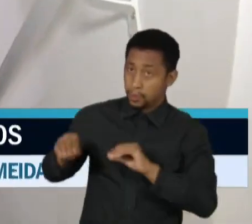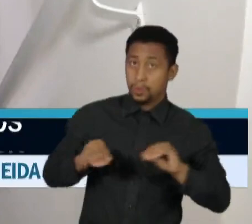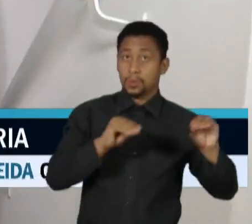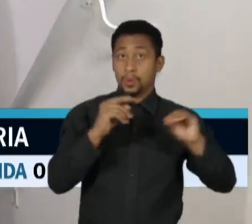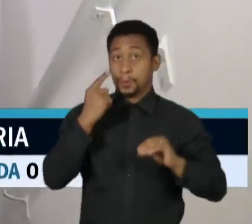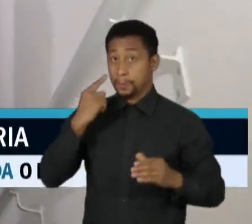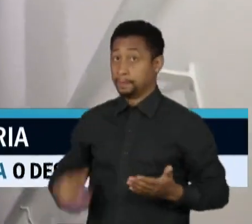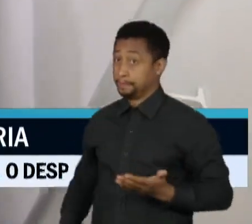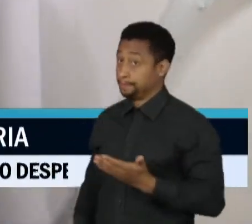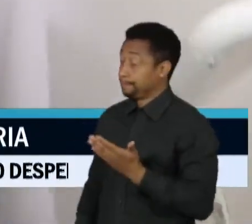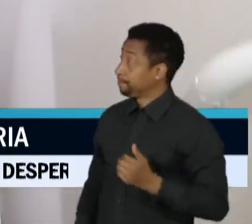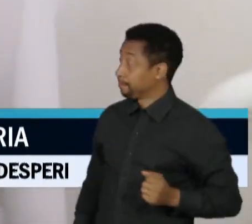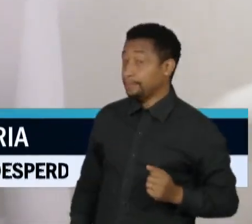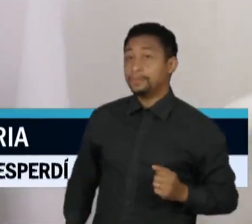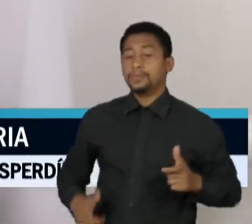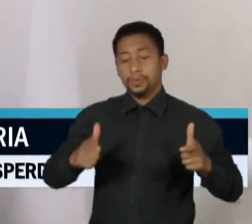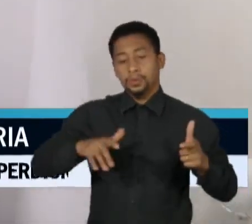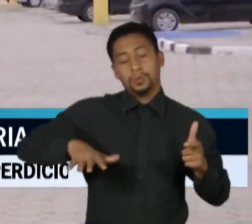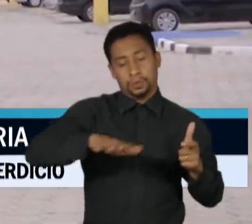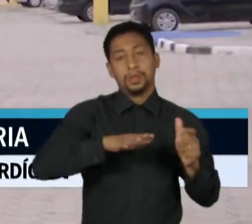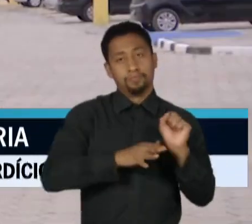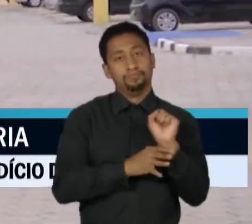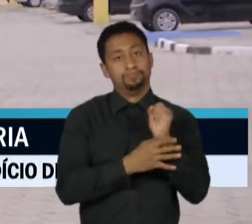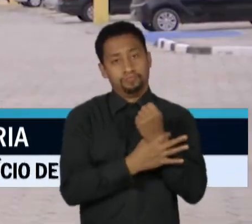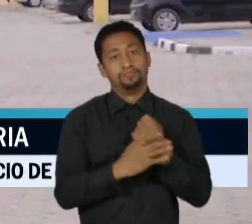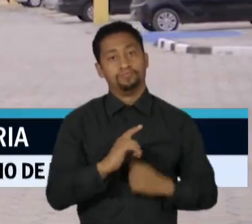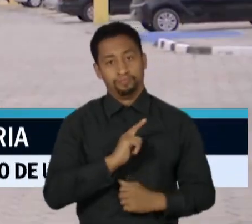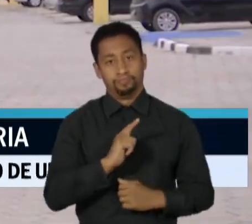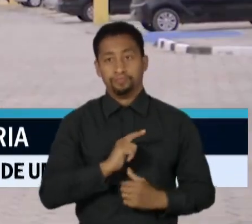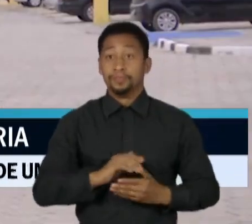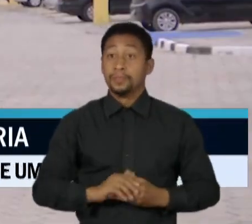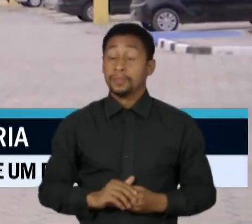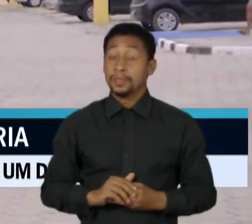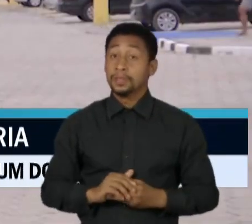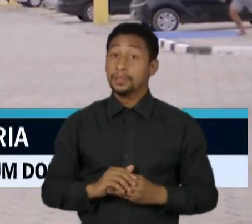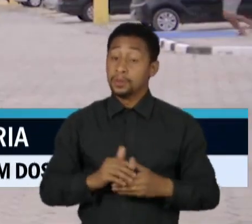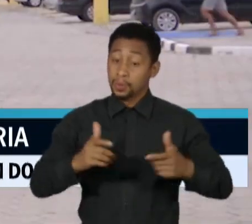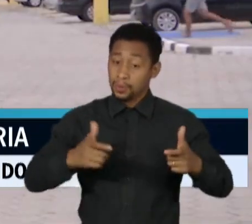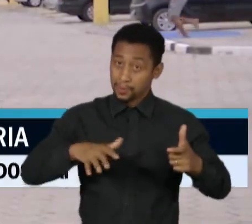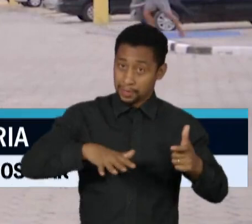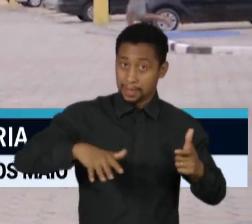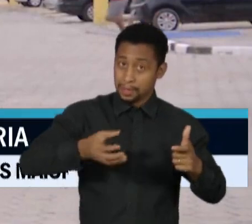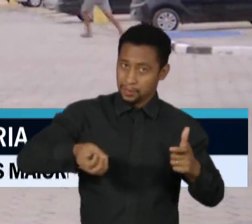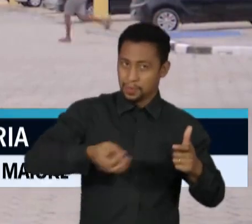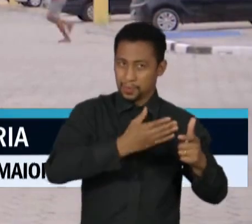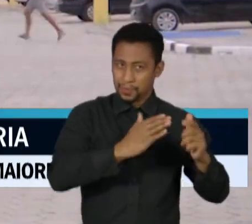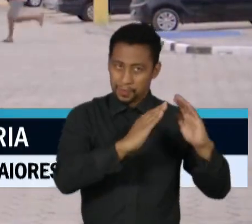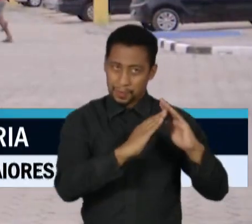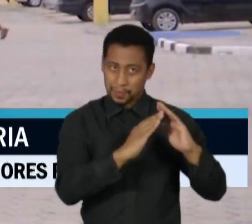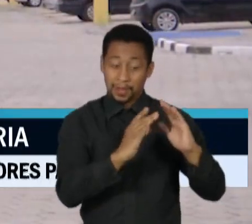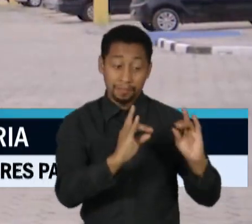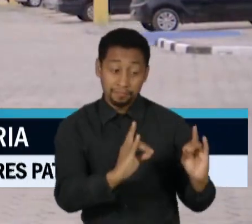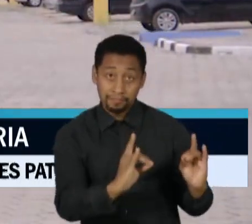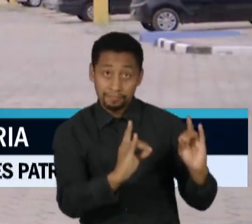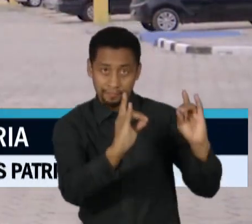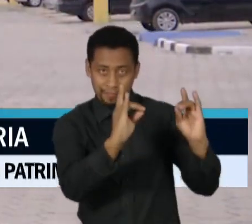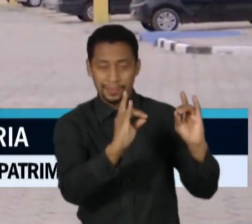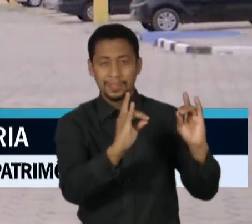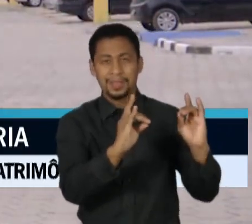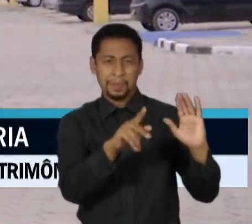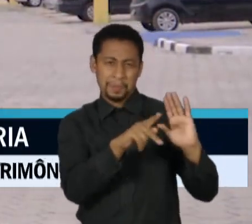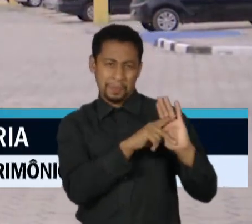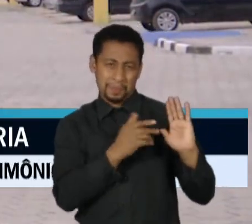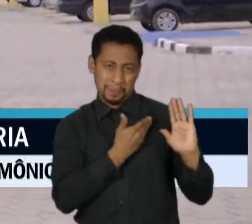puderam levar a mudança para um local mais seguro. O novo endereço dessas pessoas é esse conjunto habitacional em Bertioga,